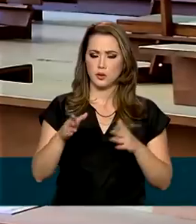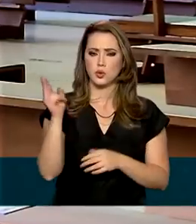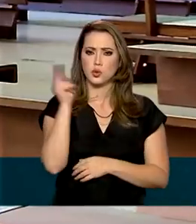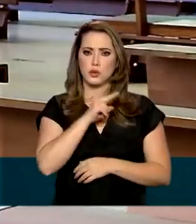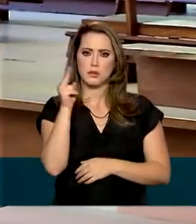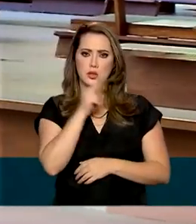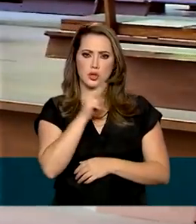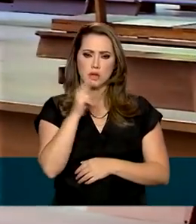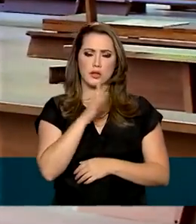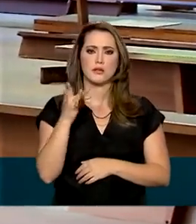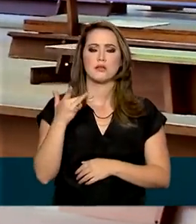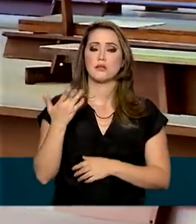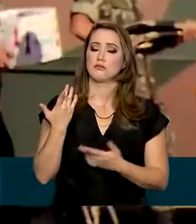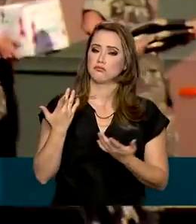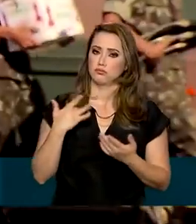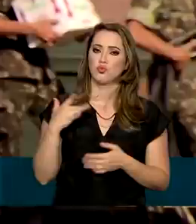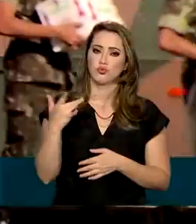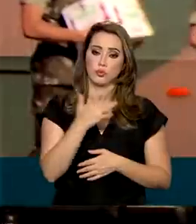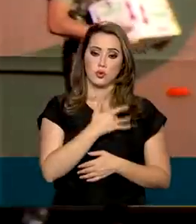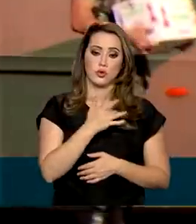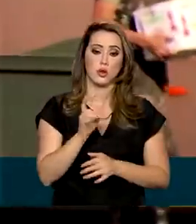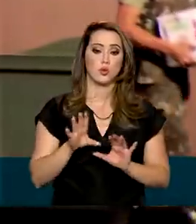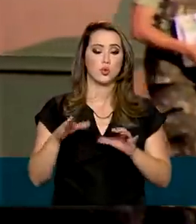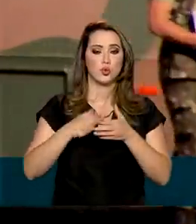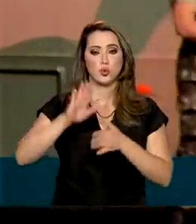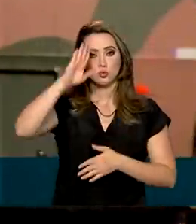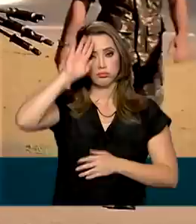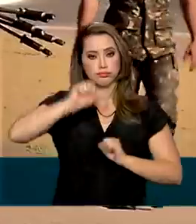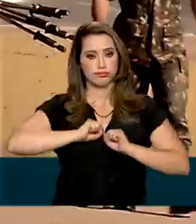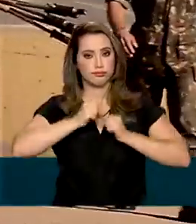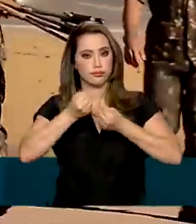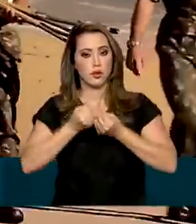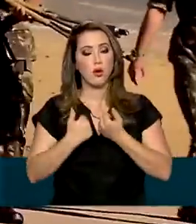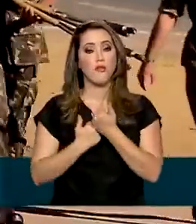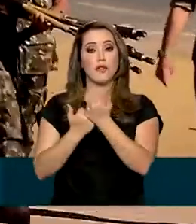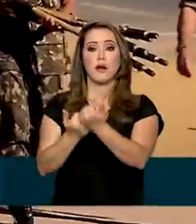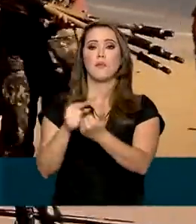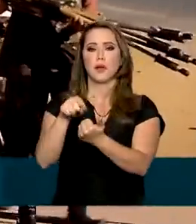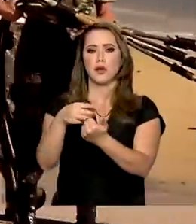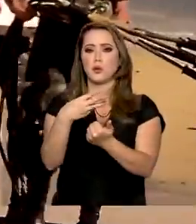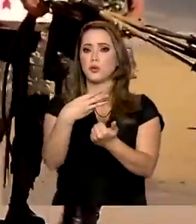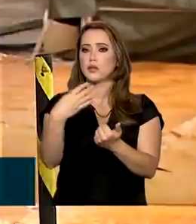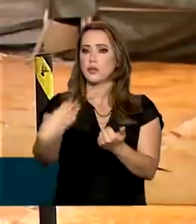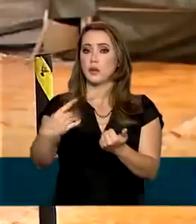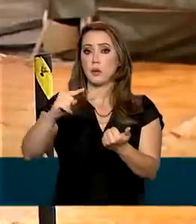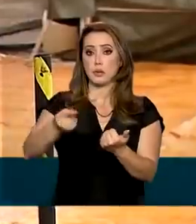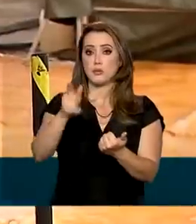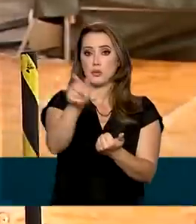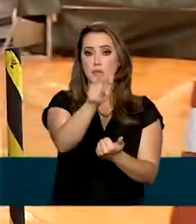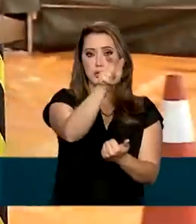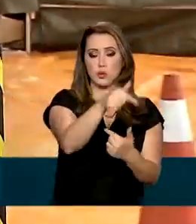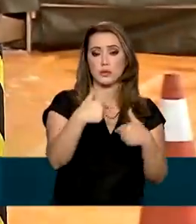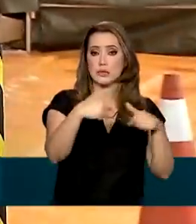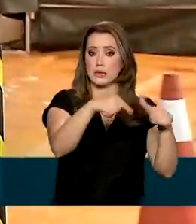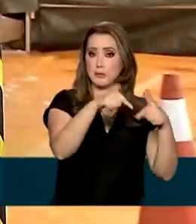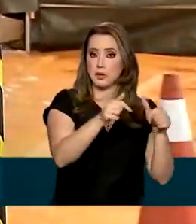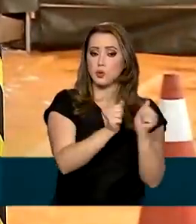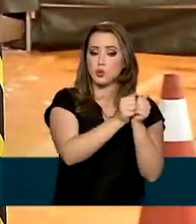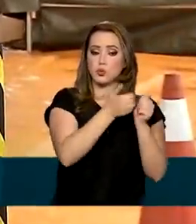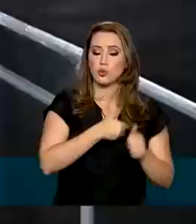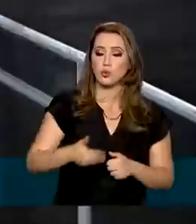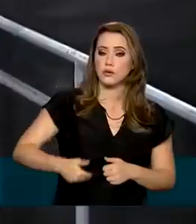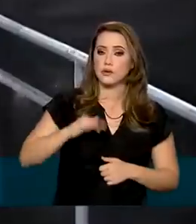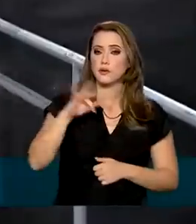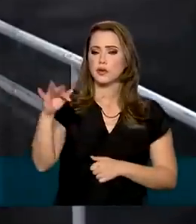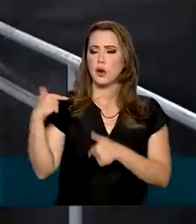causada pela pandemia, as Forças Armadas empregaram 34 mil militares no apoio ao governo federal para